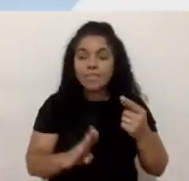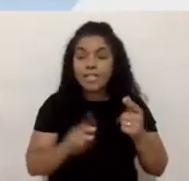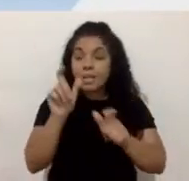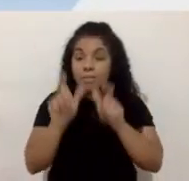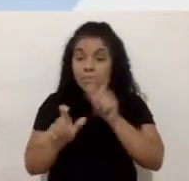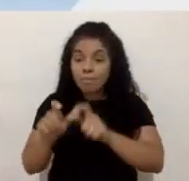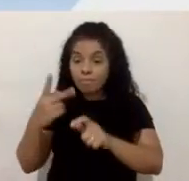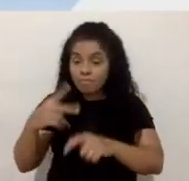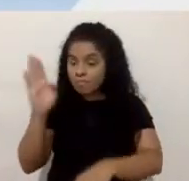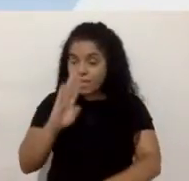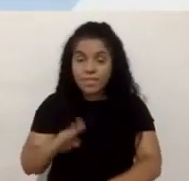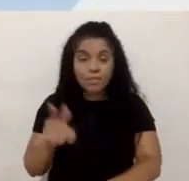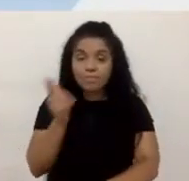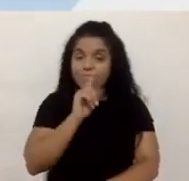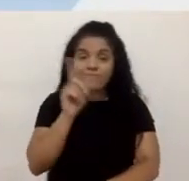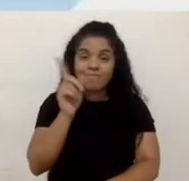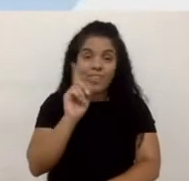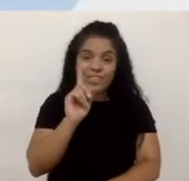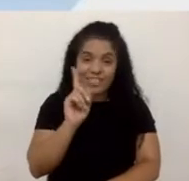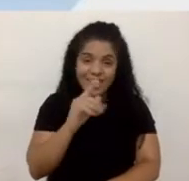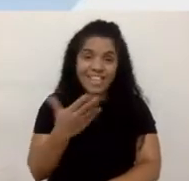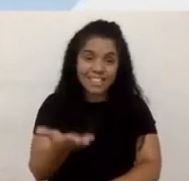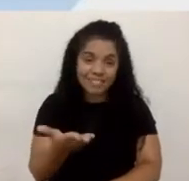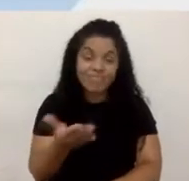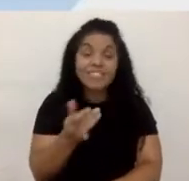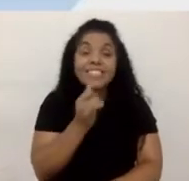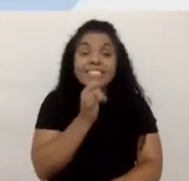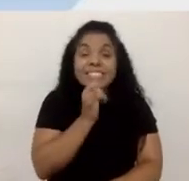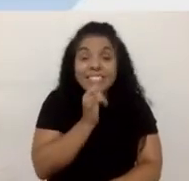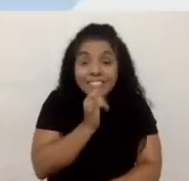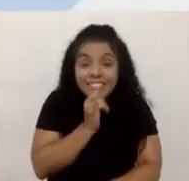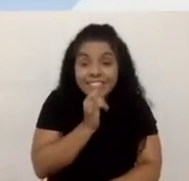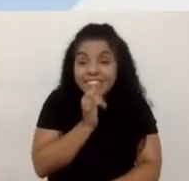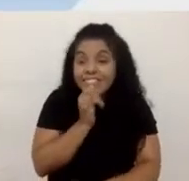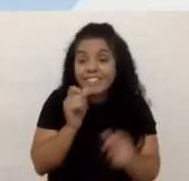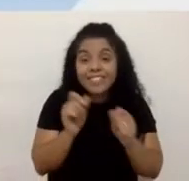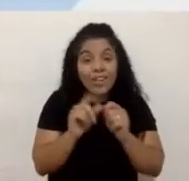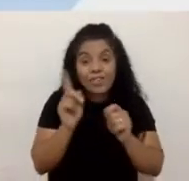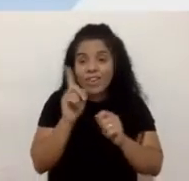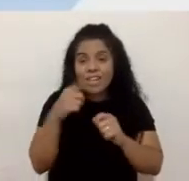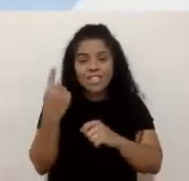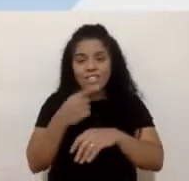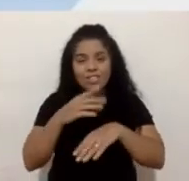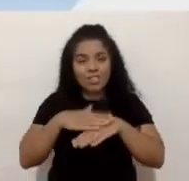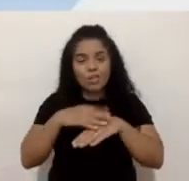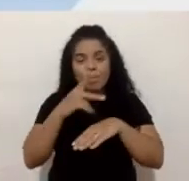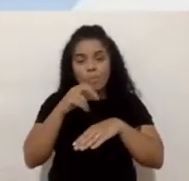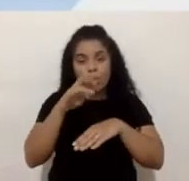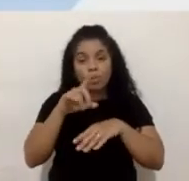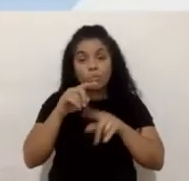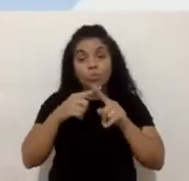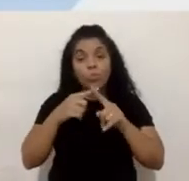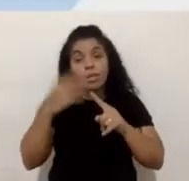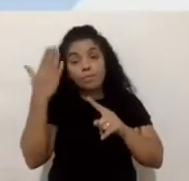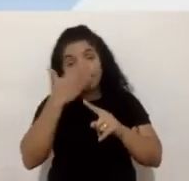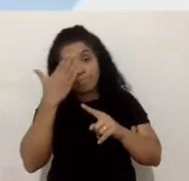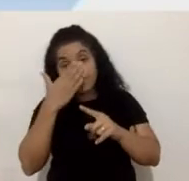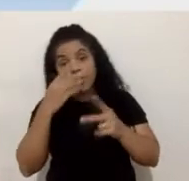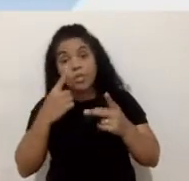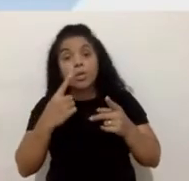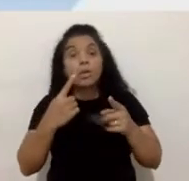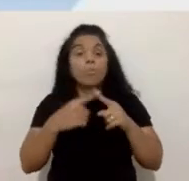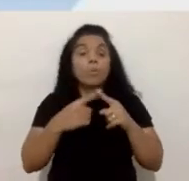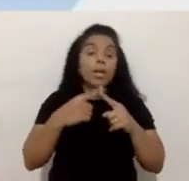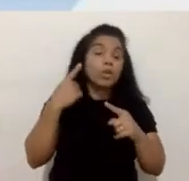facilidade. Infelizmente, eles não fazem isso nos nossos produtos, porque eles são cegos, porque eles são surdos,